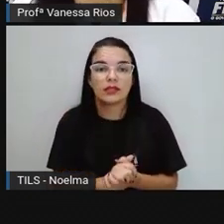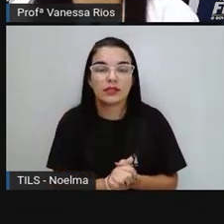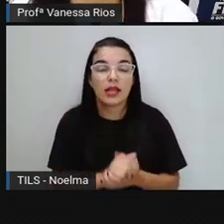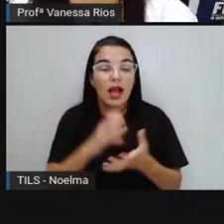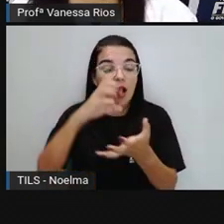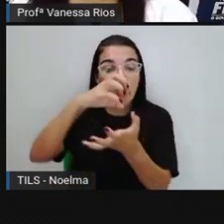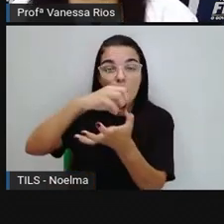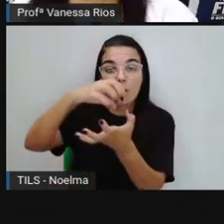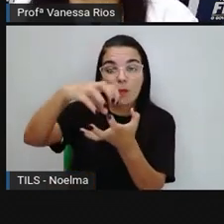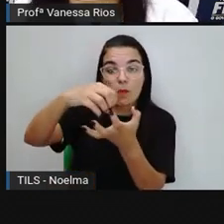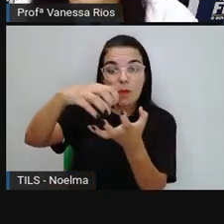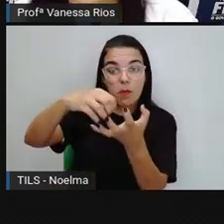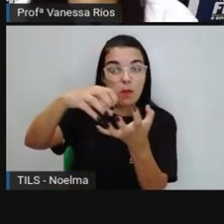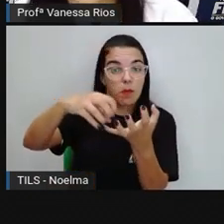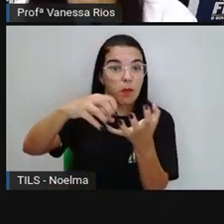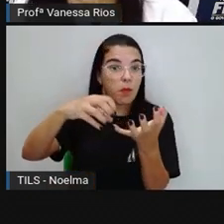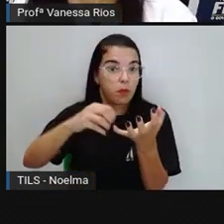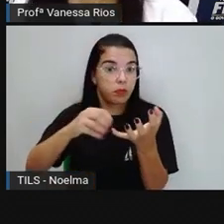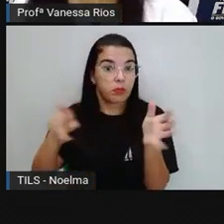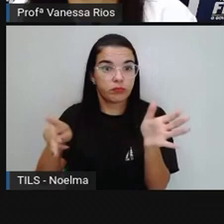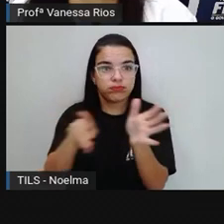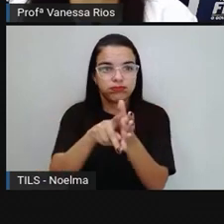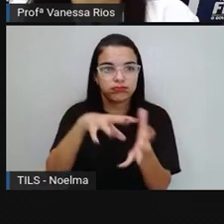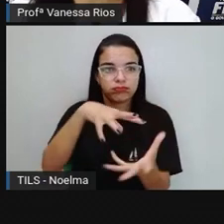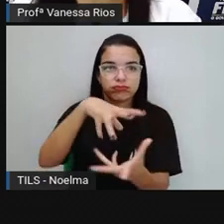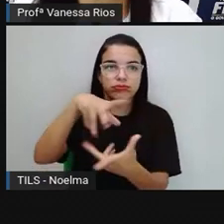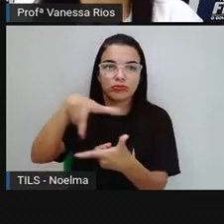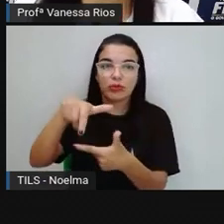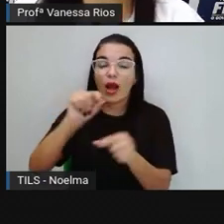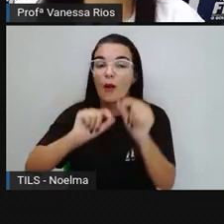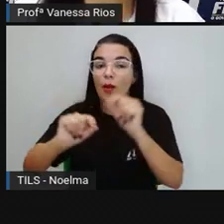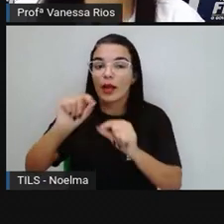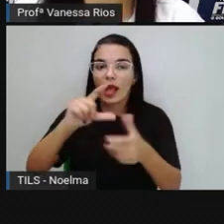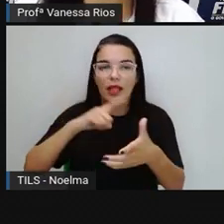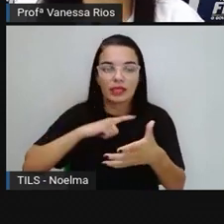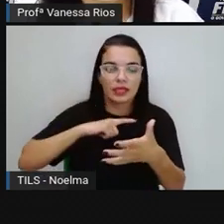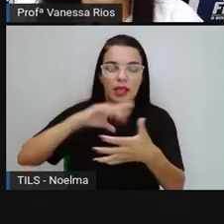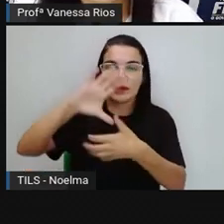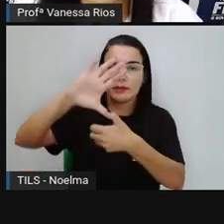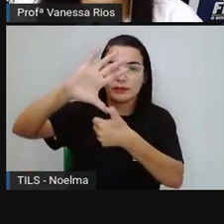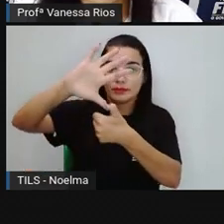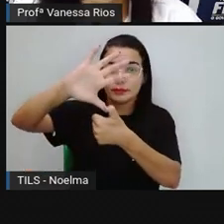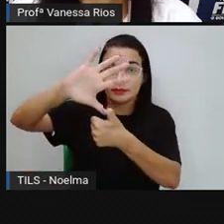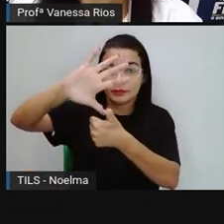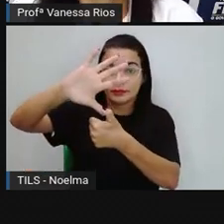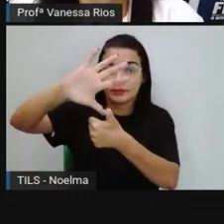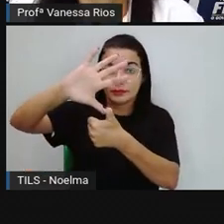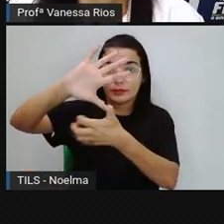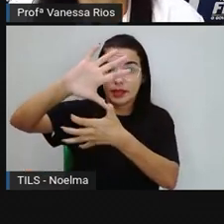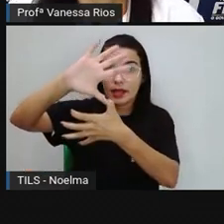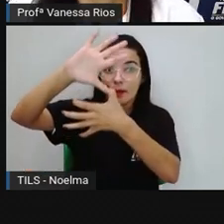continentes que compõem aí o nosso planeta. E a gente vê aí o continente americano,